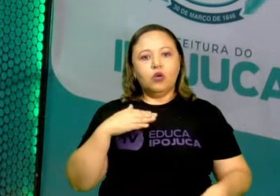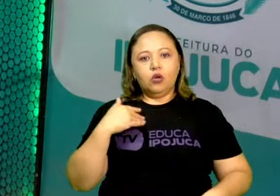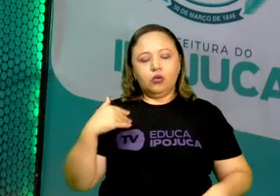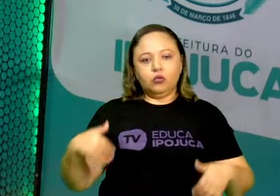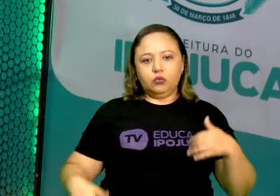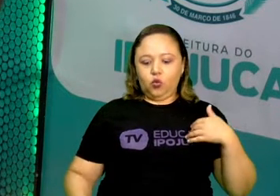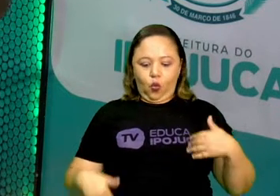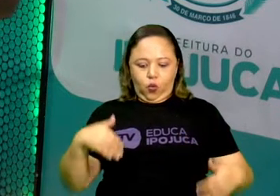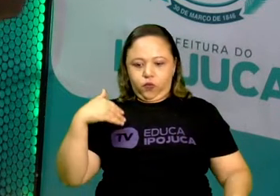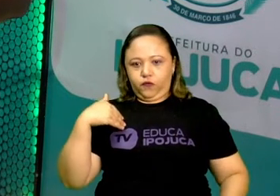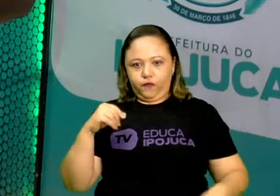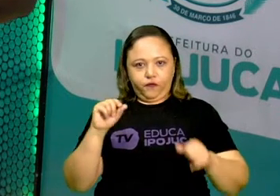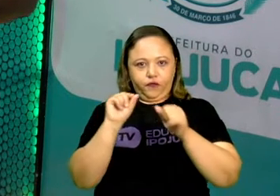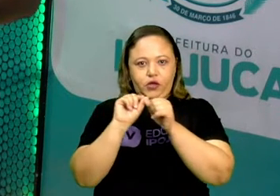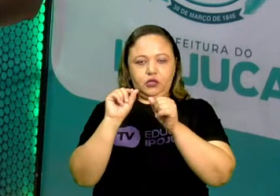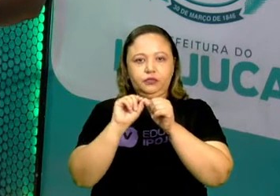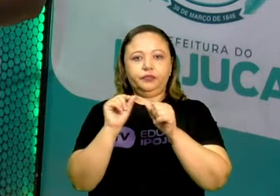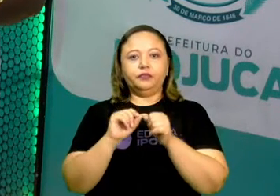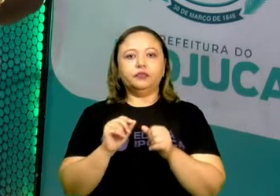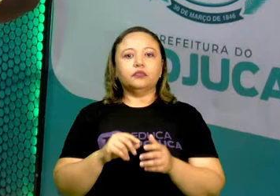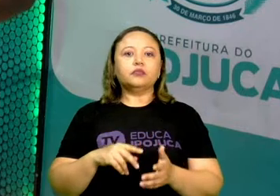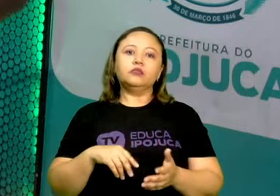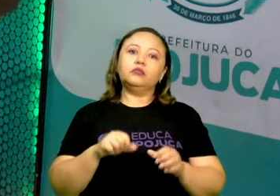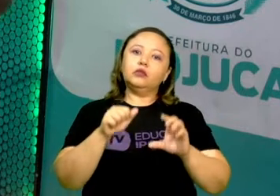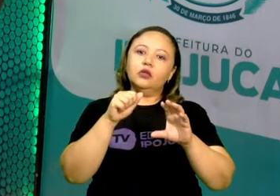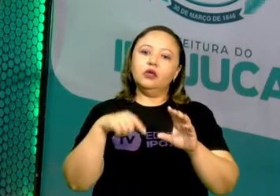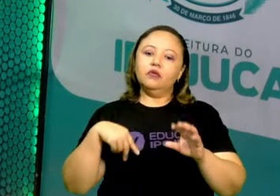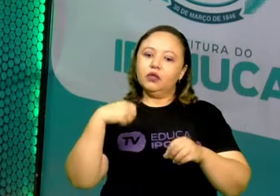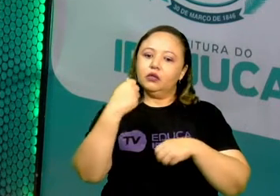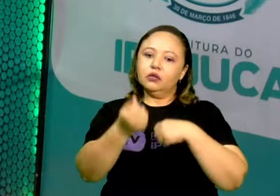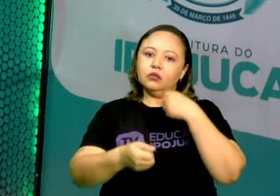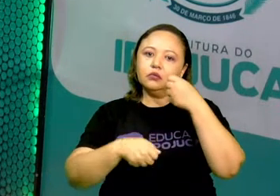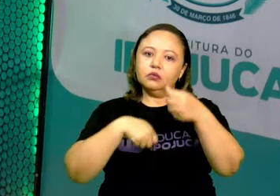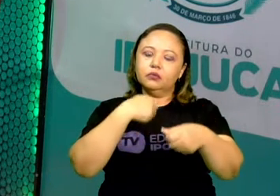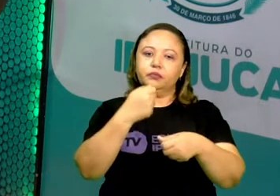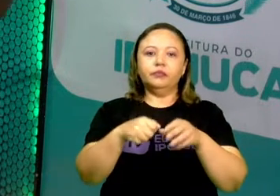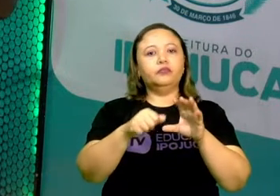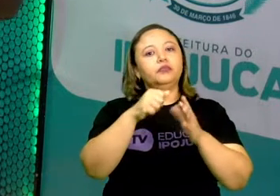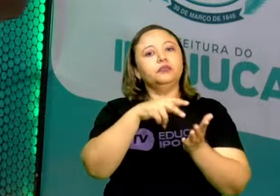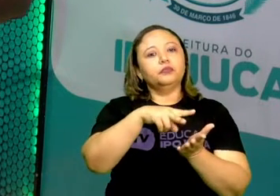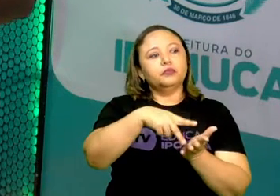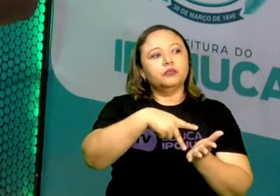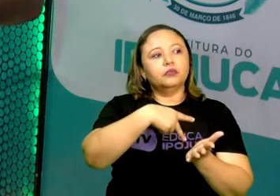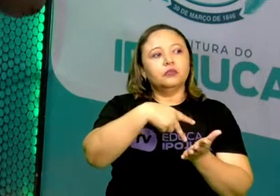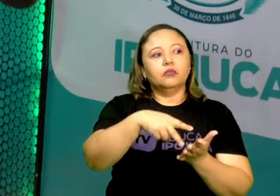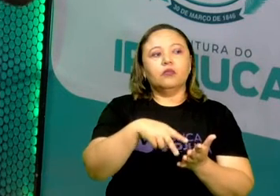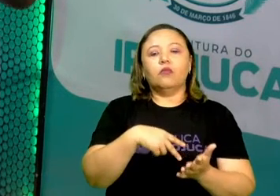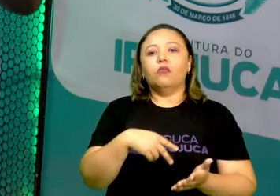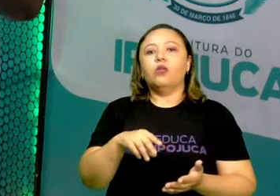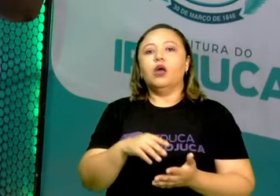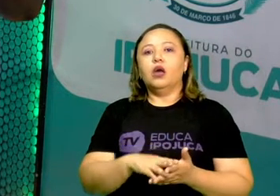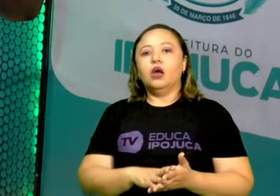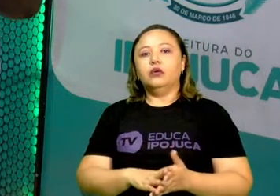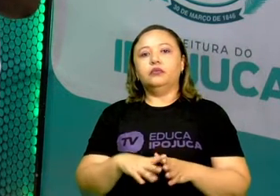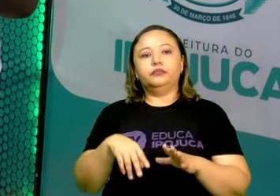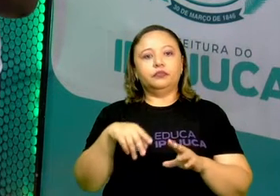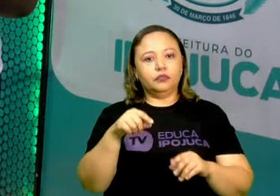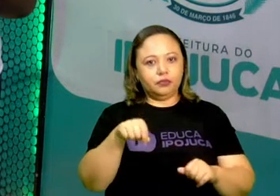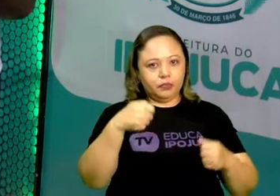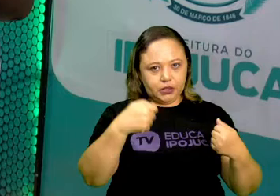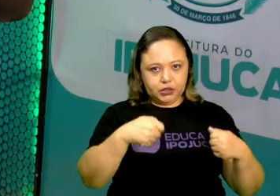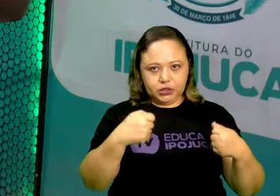corpo e que vão dando características à dança. No caso da capoeira, como a gente falou,